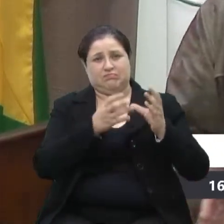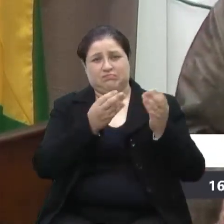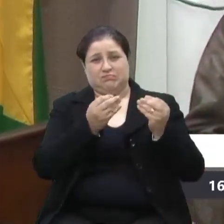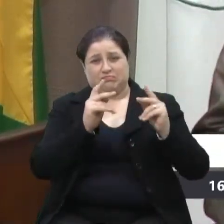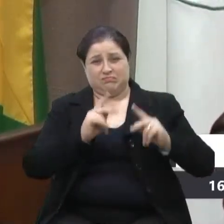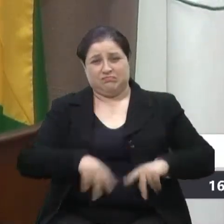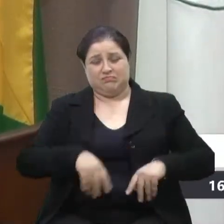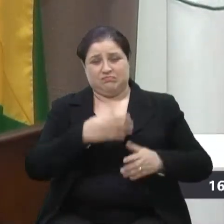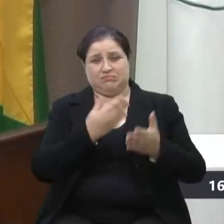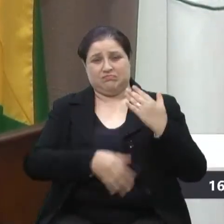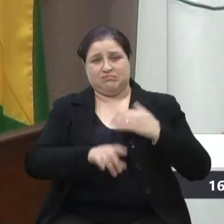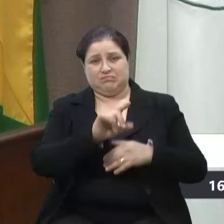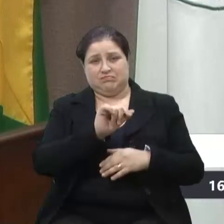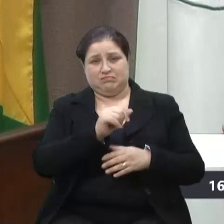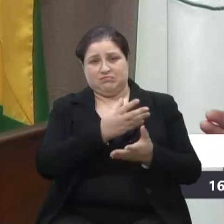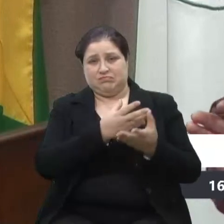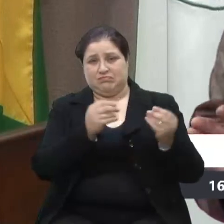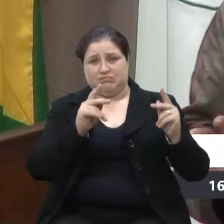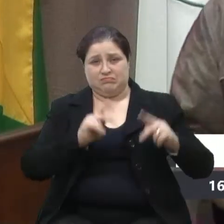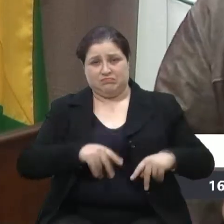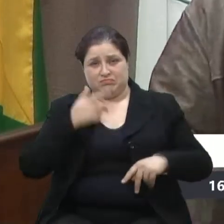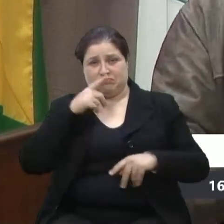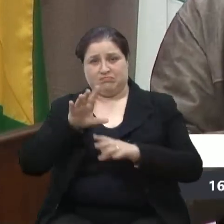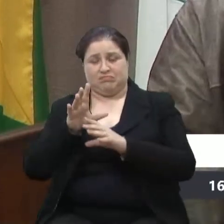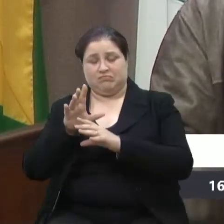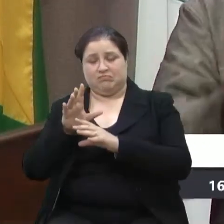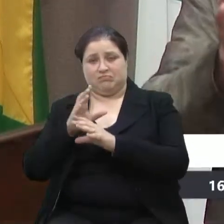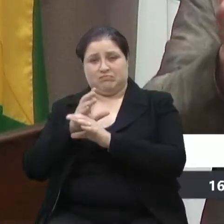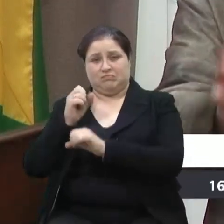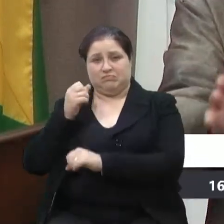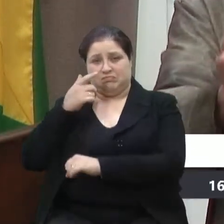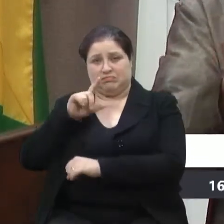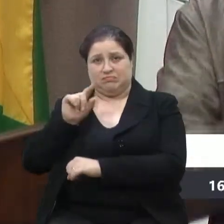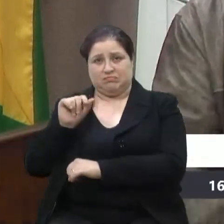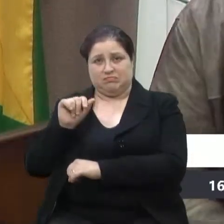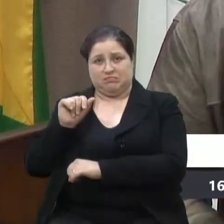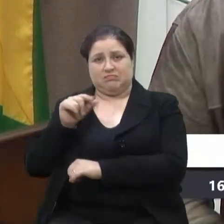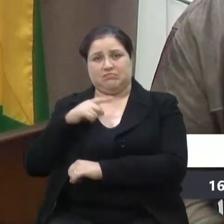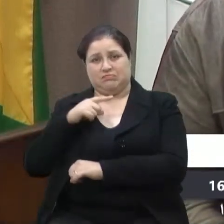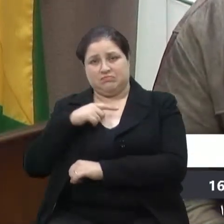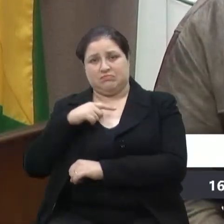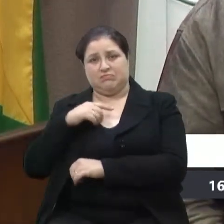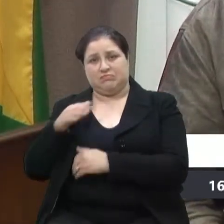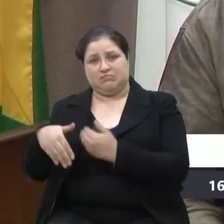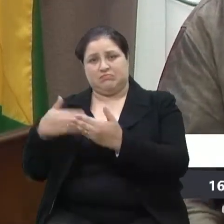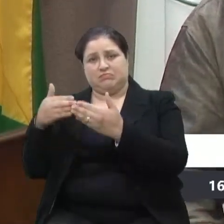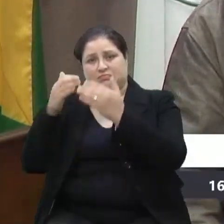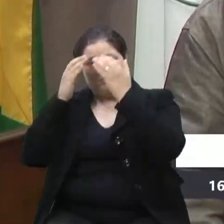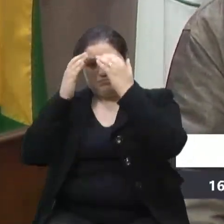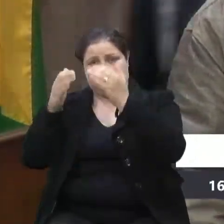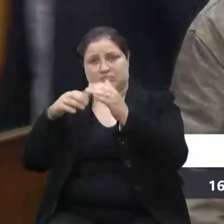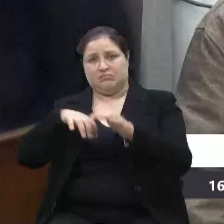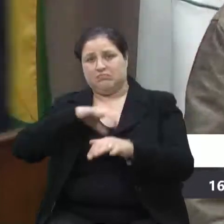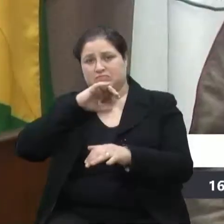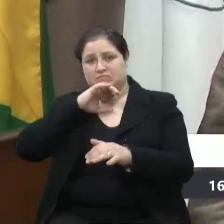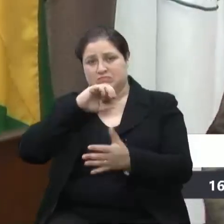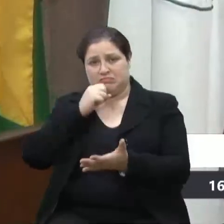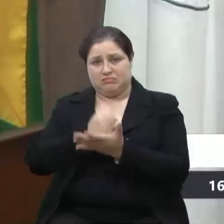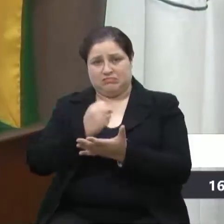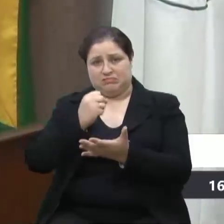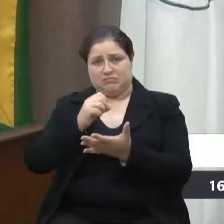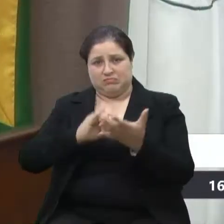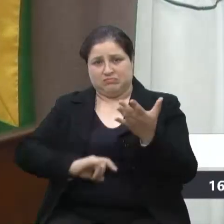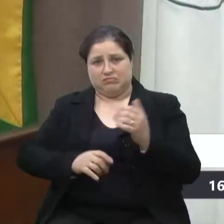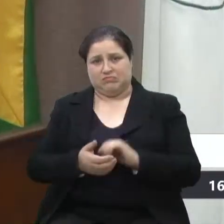perdeu, muita gente ganhou dinheiro, mas enfim, agora está sendo regularizado. Por fim, sabemos que teremos